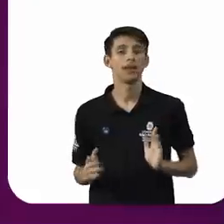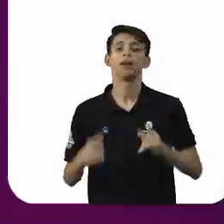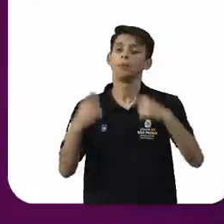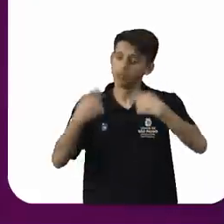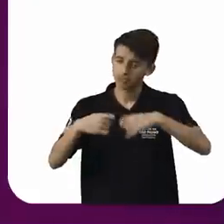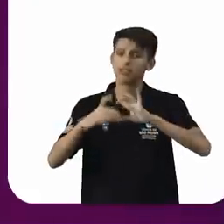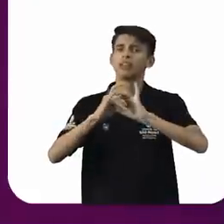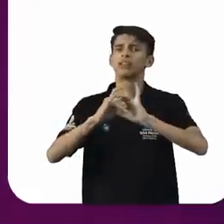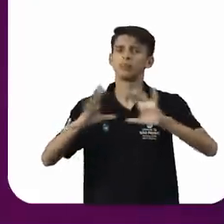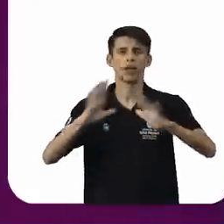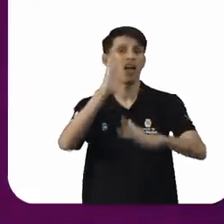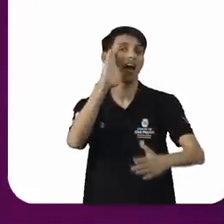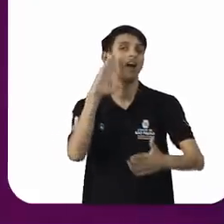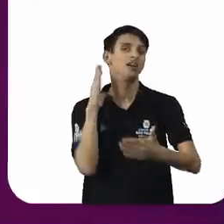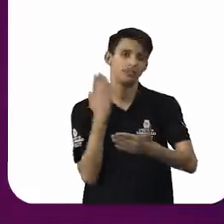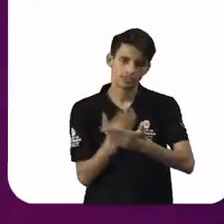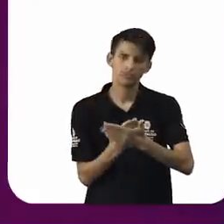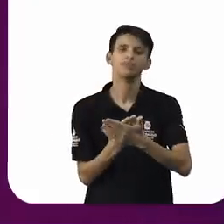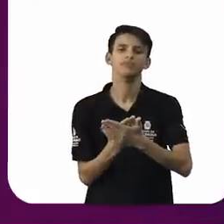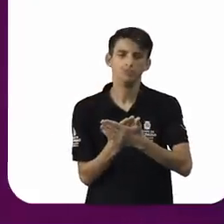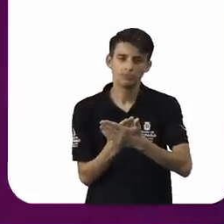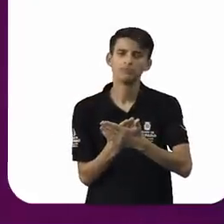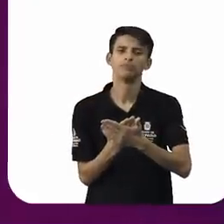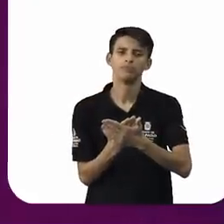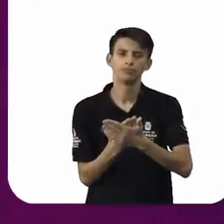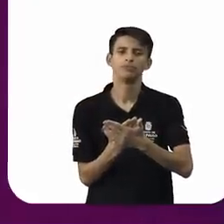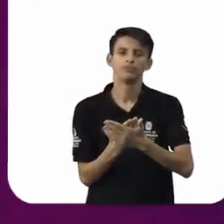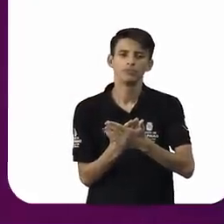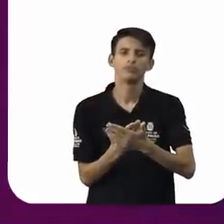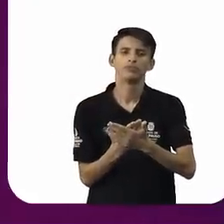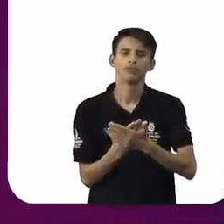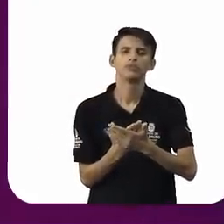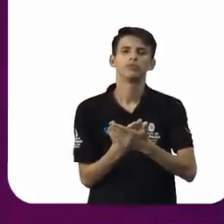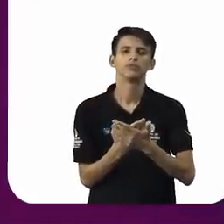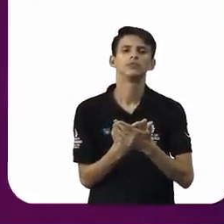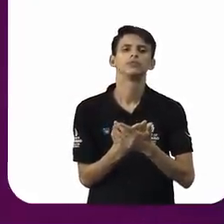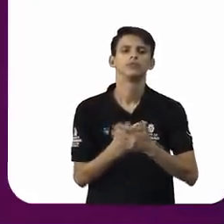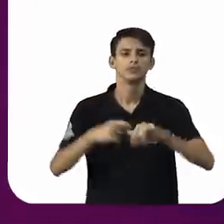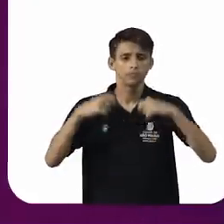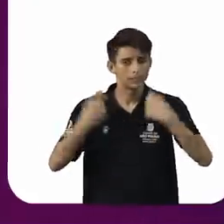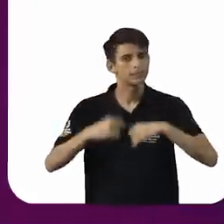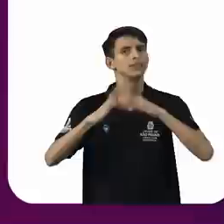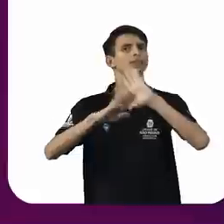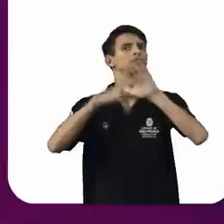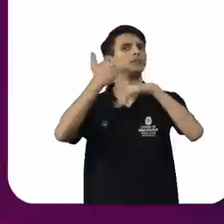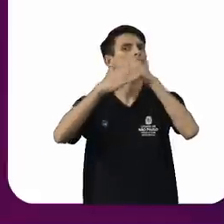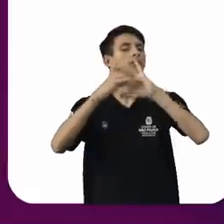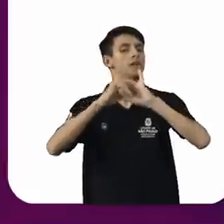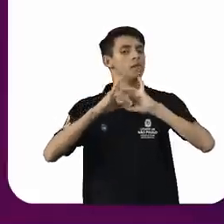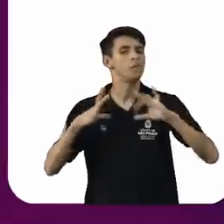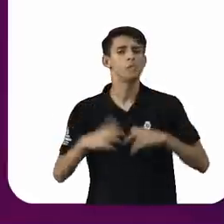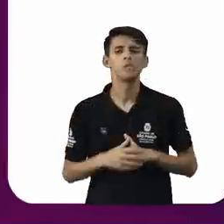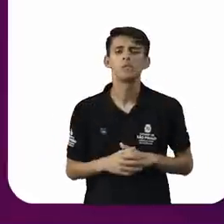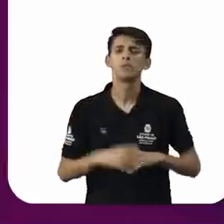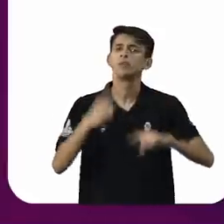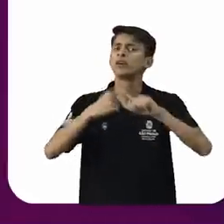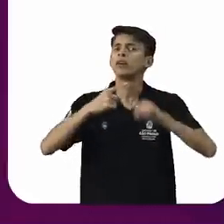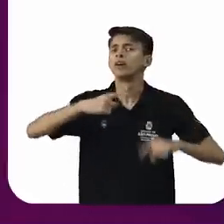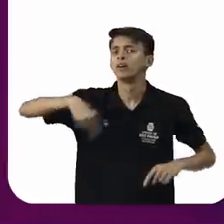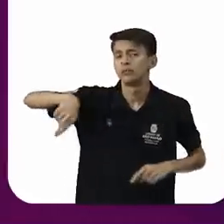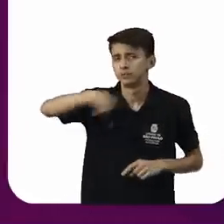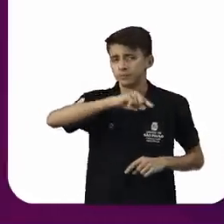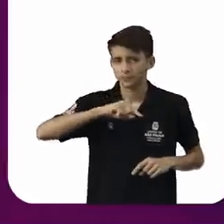liberdade de crença, ela precisa ser desenvolvida. Por quê? Nós estamos